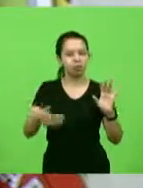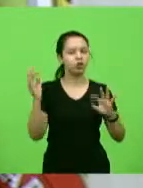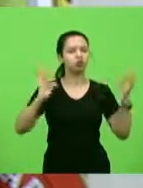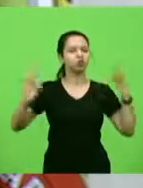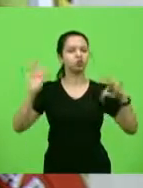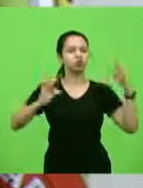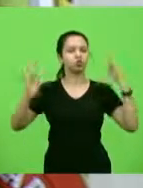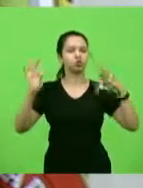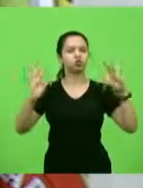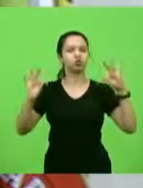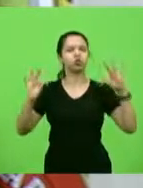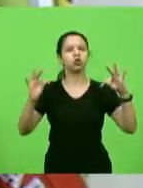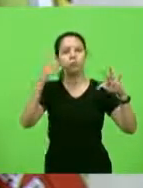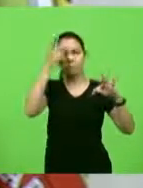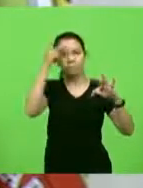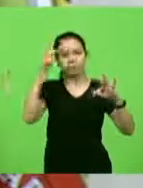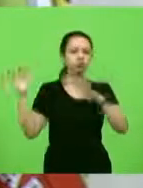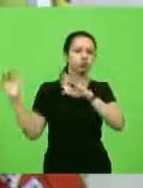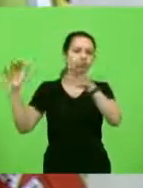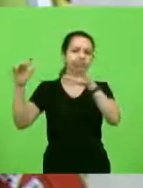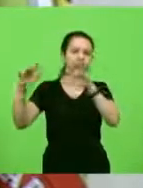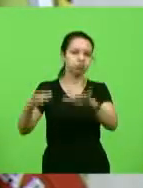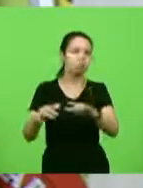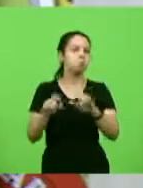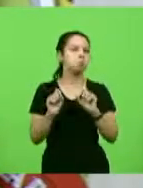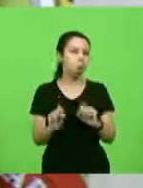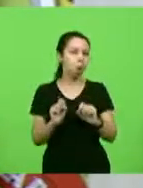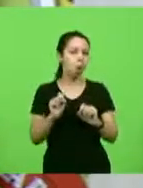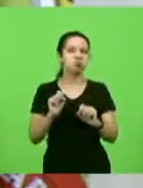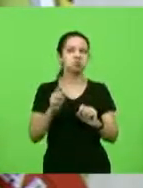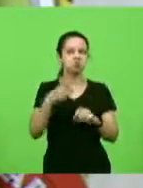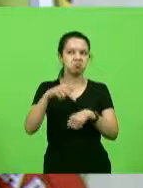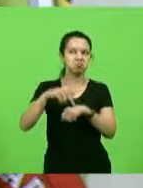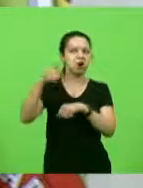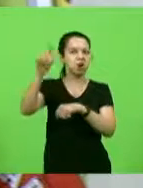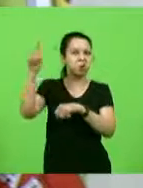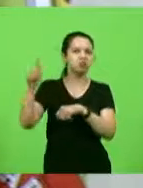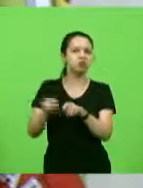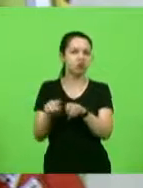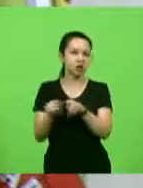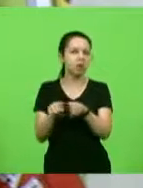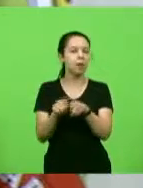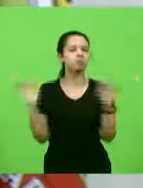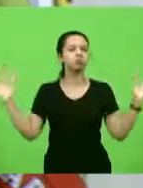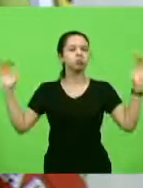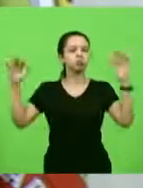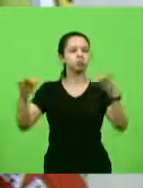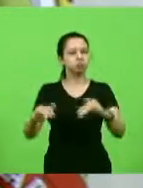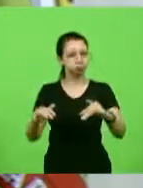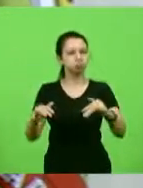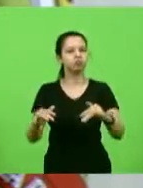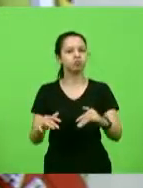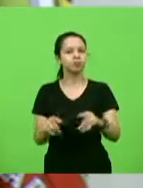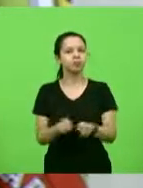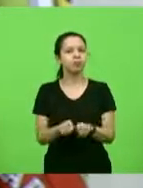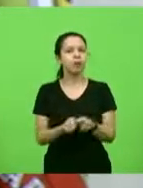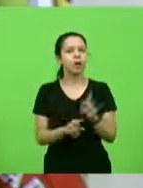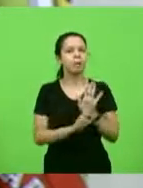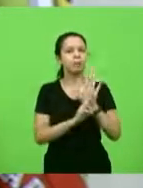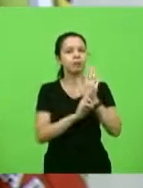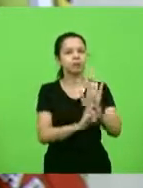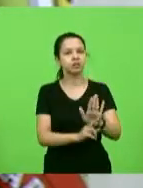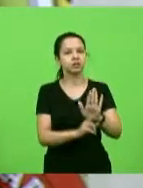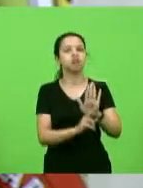eu diria que de nível internacional. Além de representar esse importante elo para a